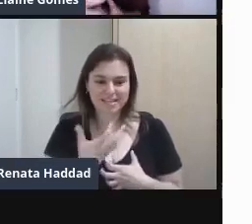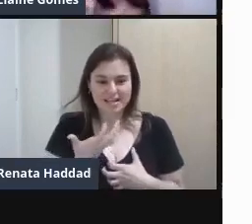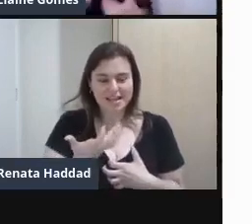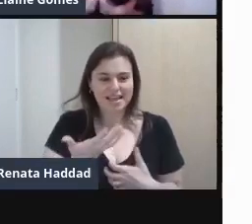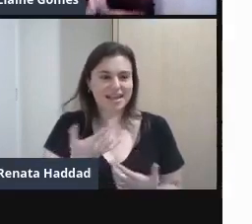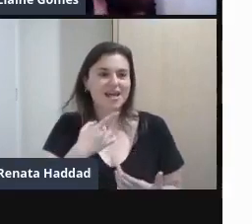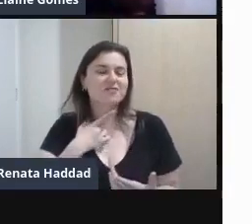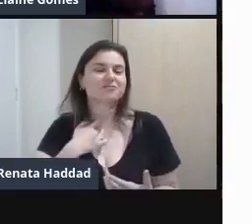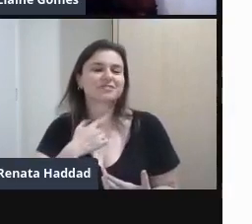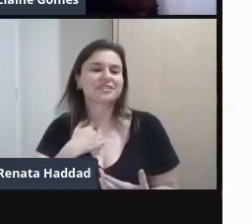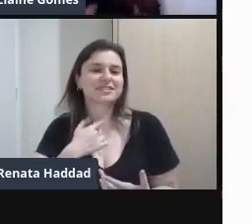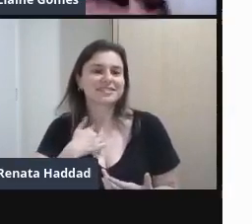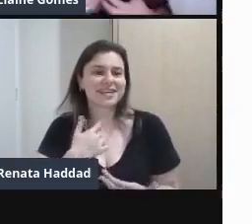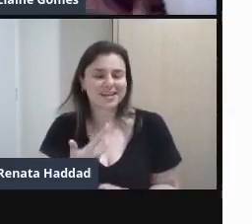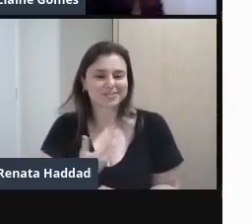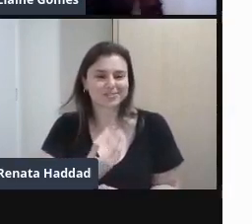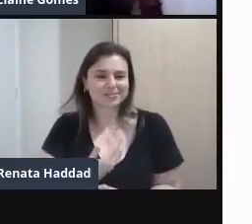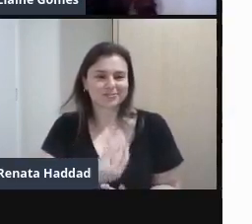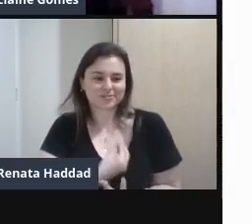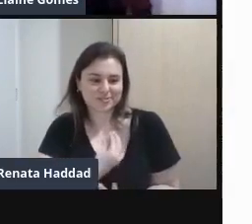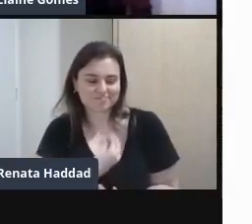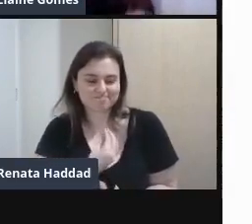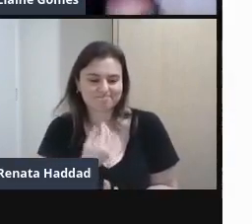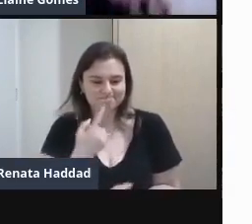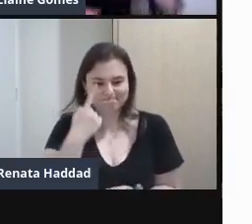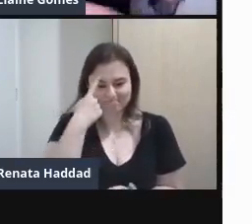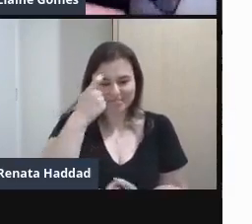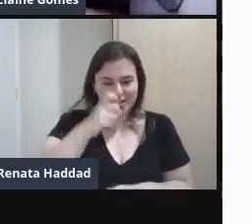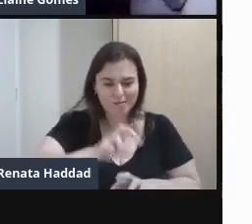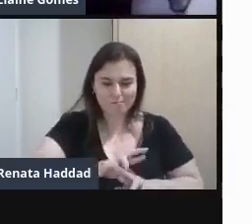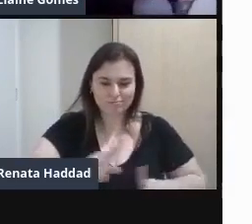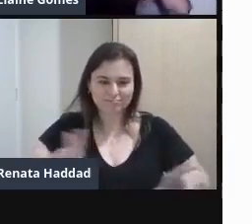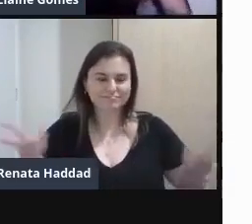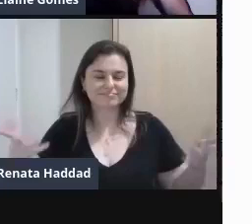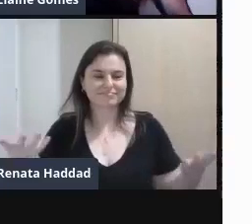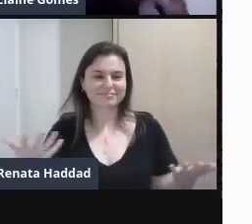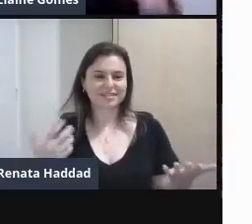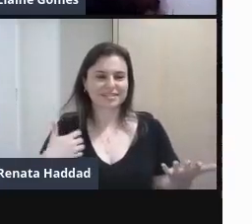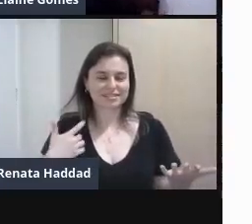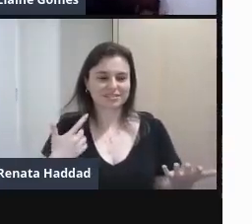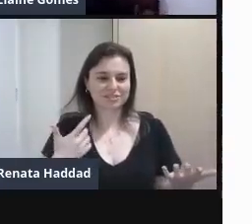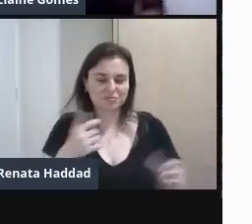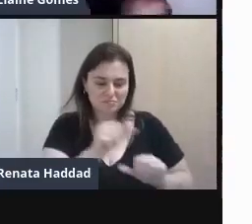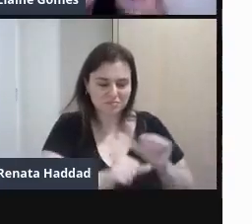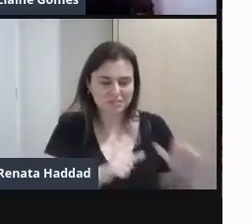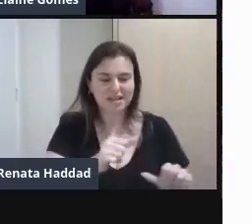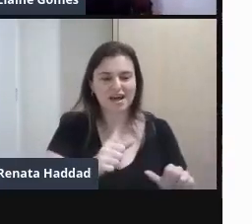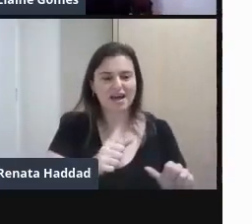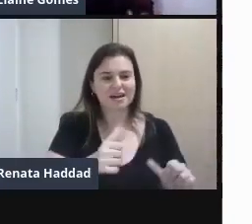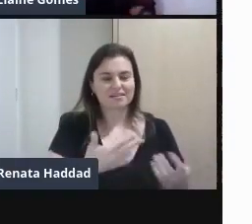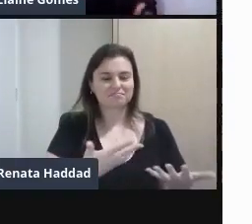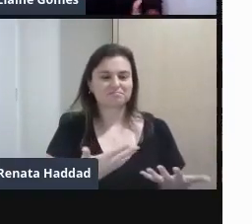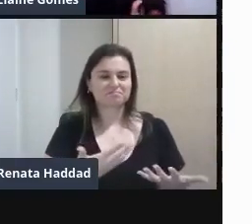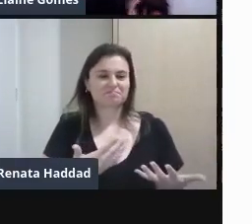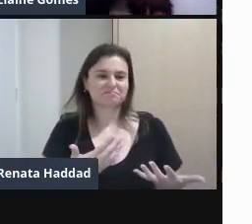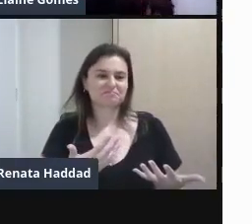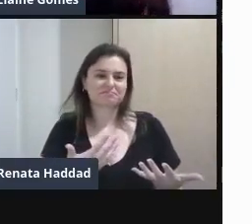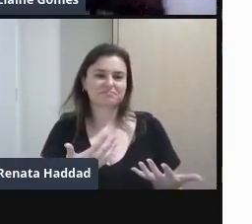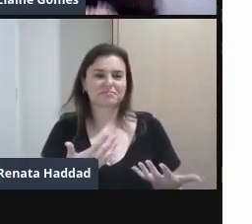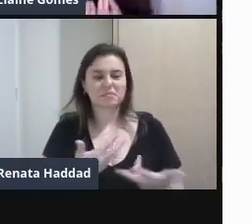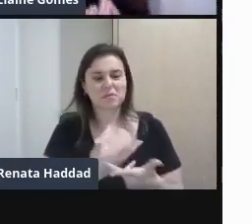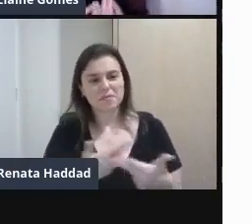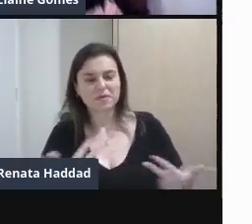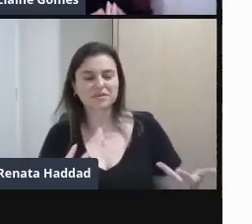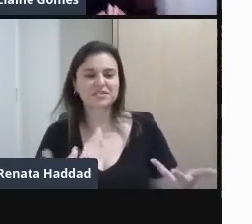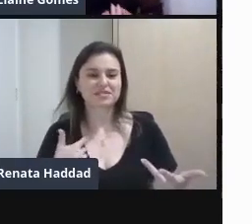sobrevivência De criatividade De sair de uma situação De extrema adversidade